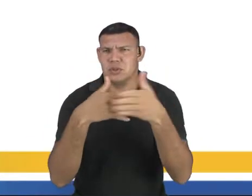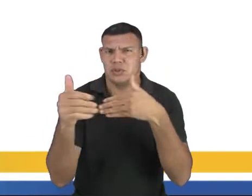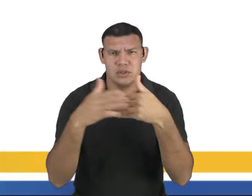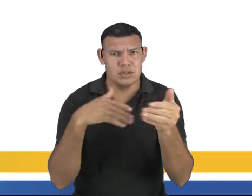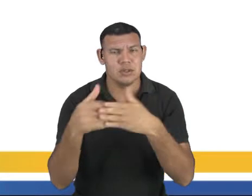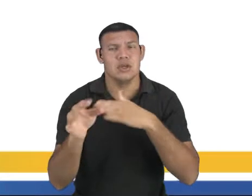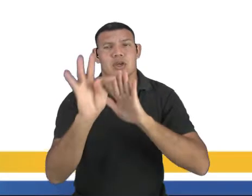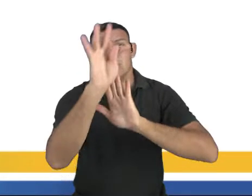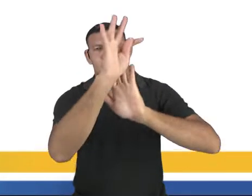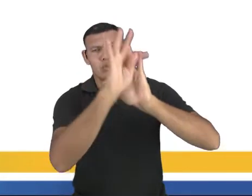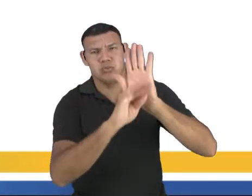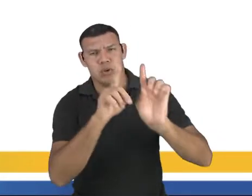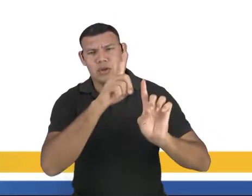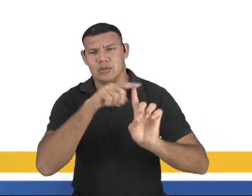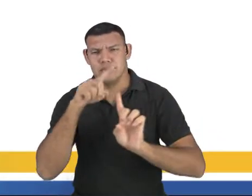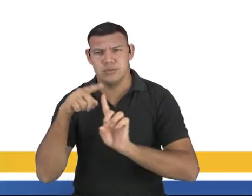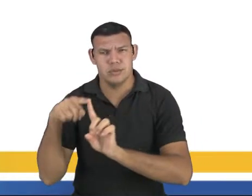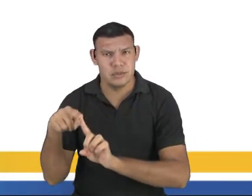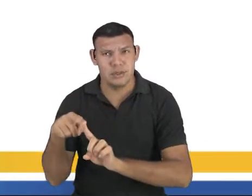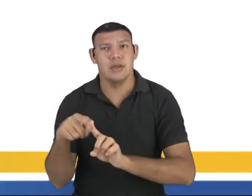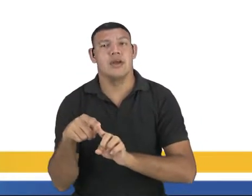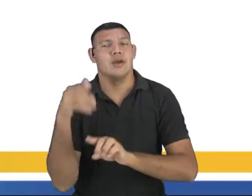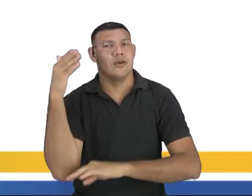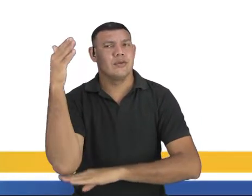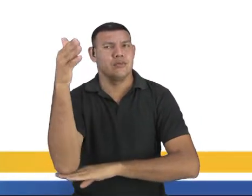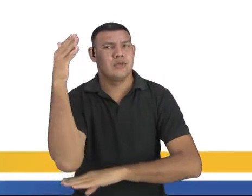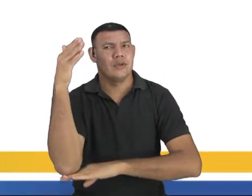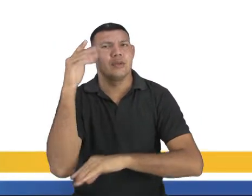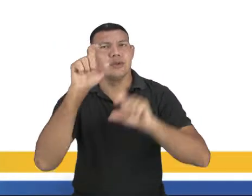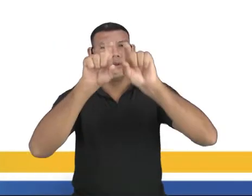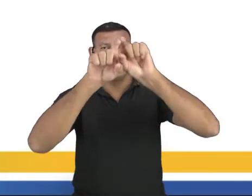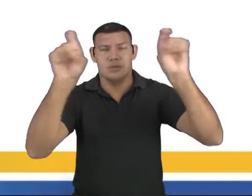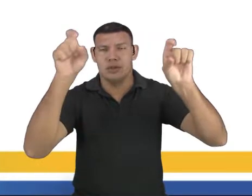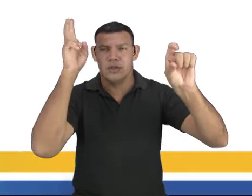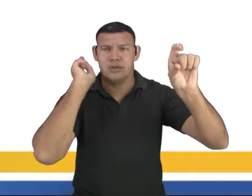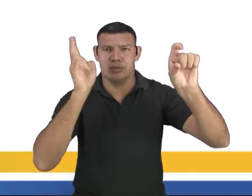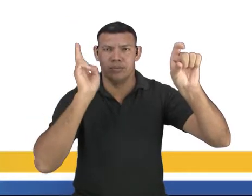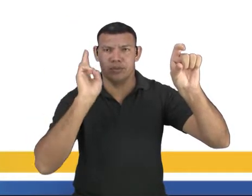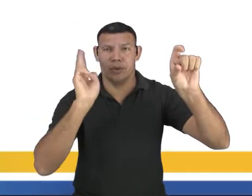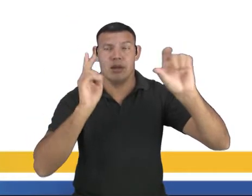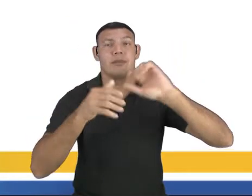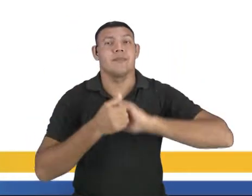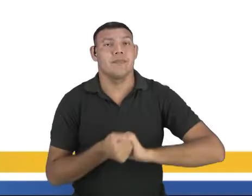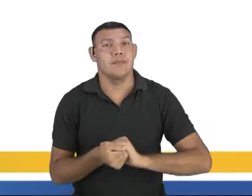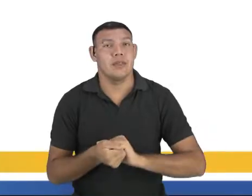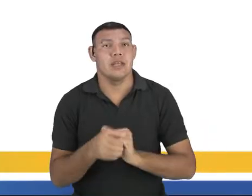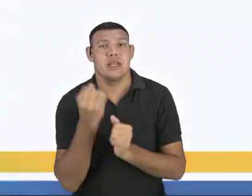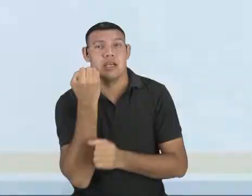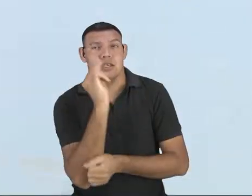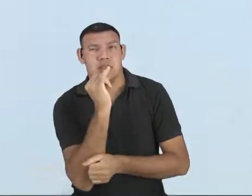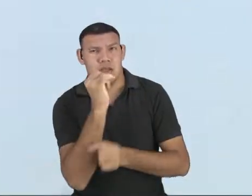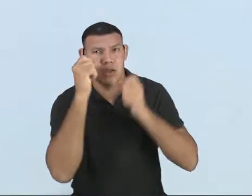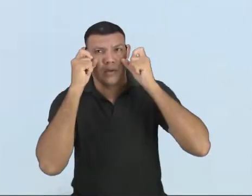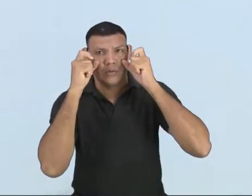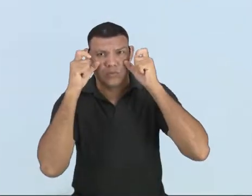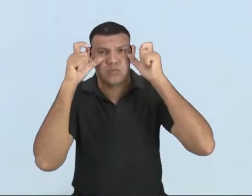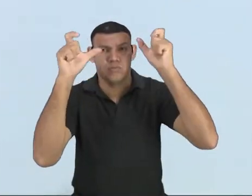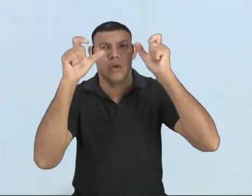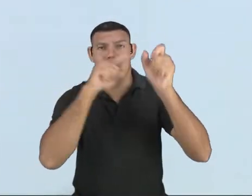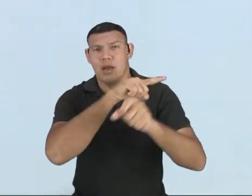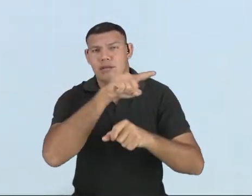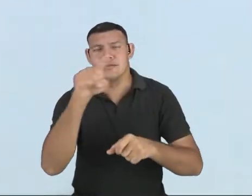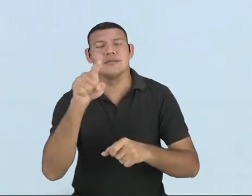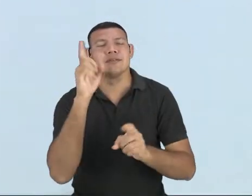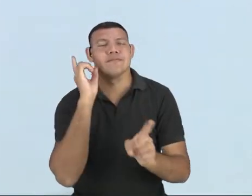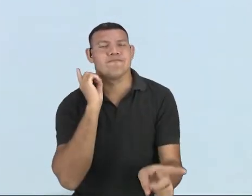do tipo textual, elas vão estar presentes em todos os enunciados, tá? Então, se vocês prestarem atenção, vocês vão